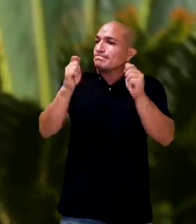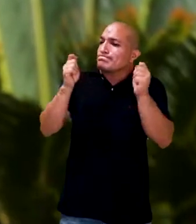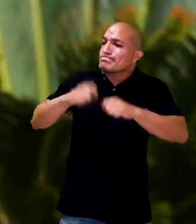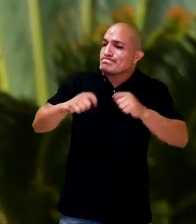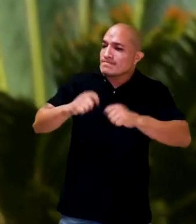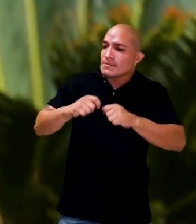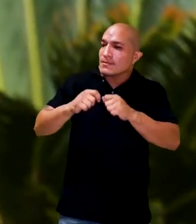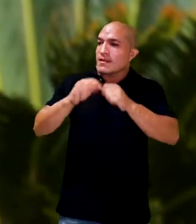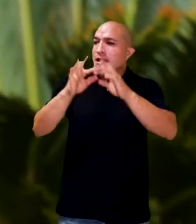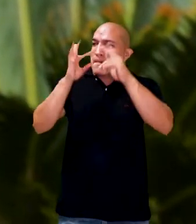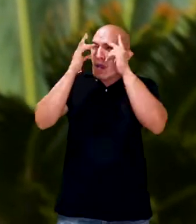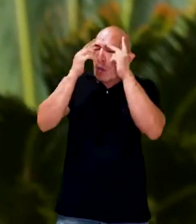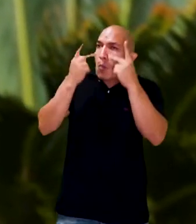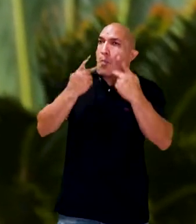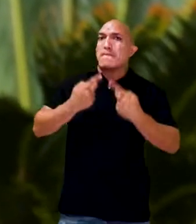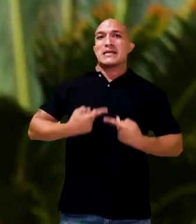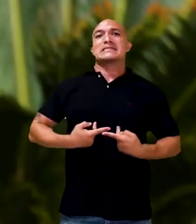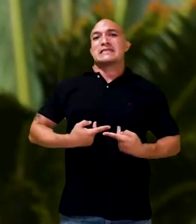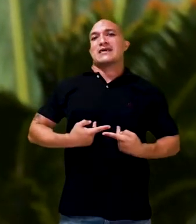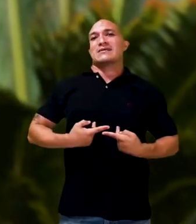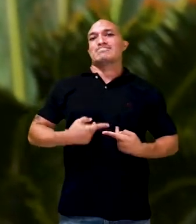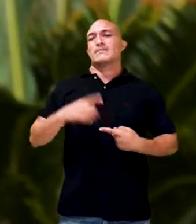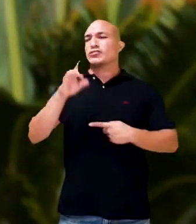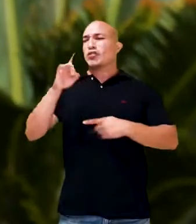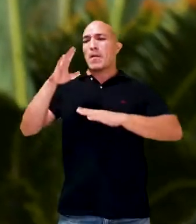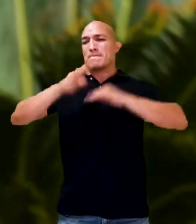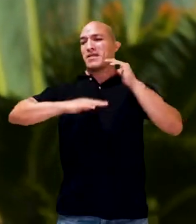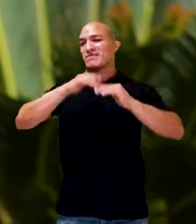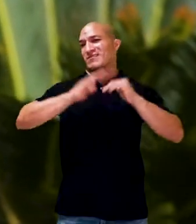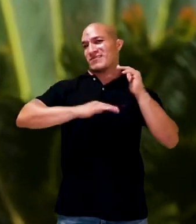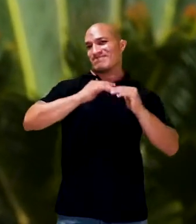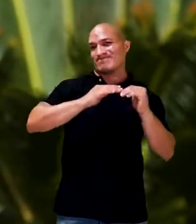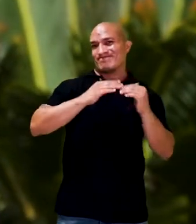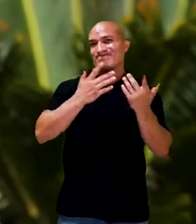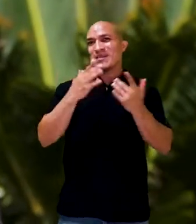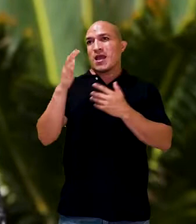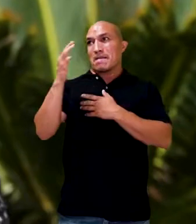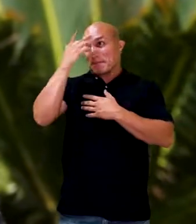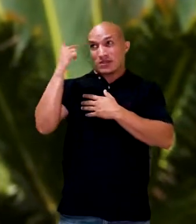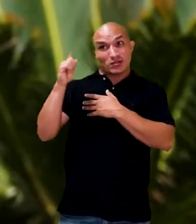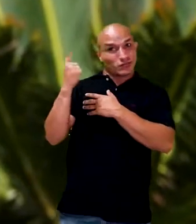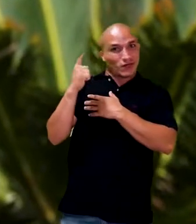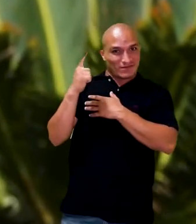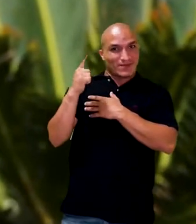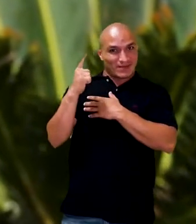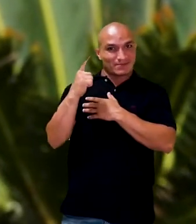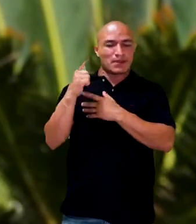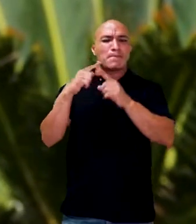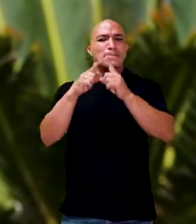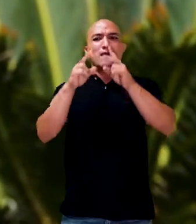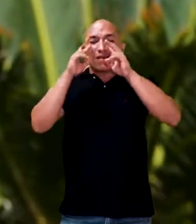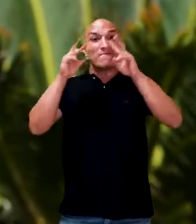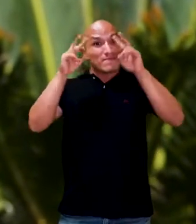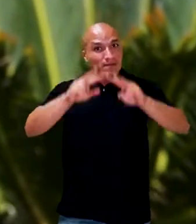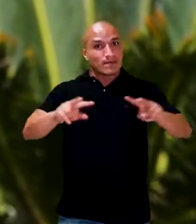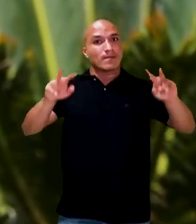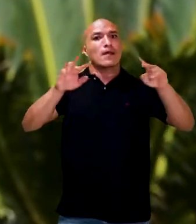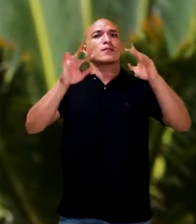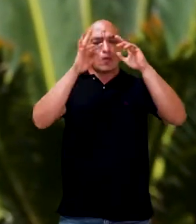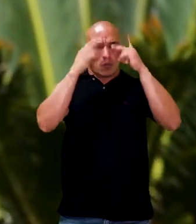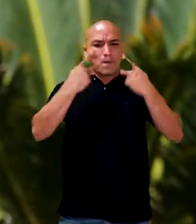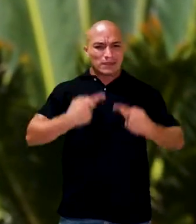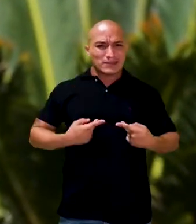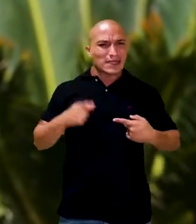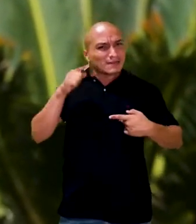projeto, ele me permitiu uma formação mais humanizada, não somente profissional, não somente enquanto geógrafa, mas um olhar